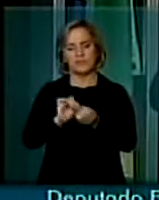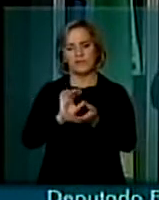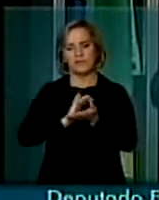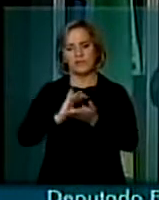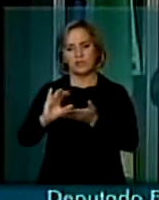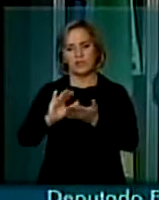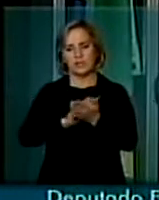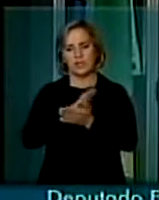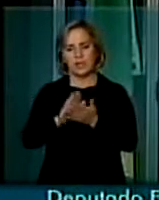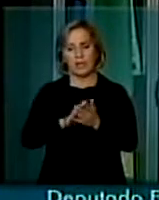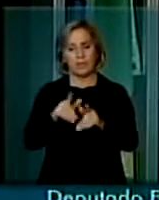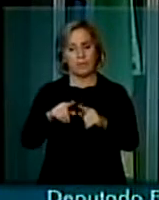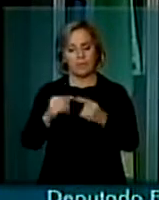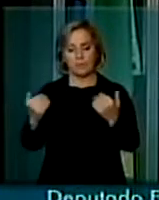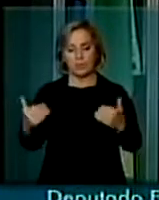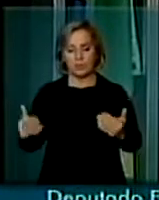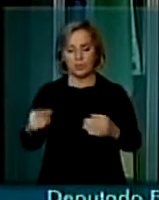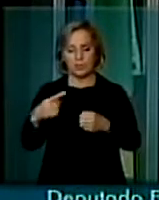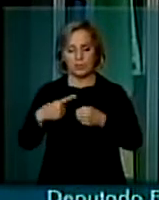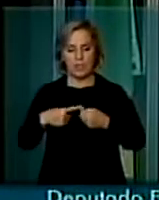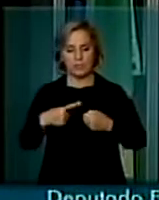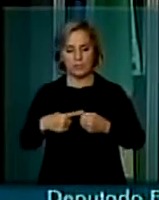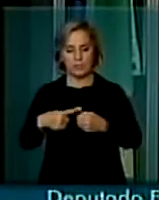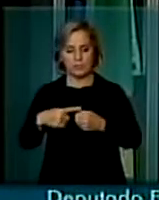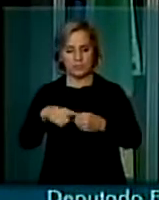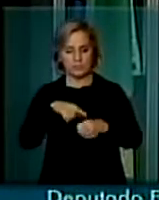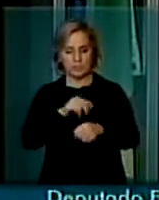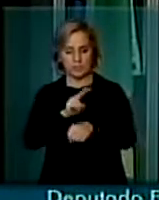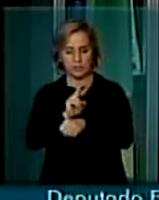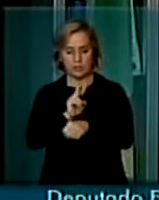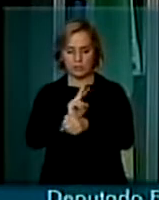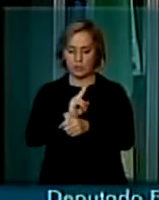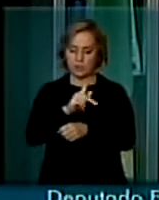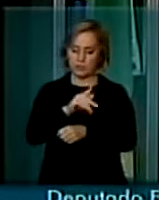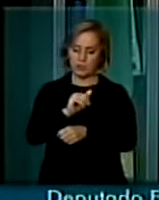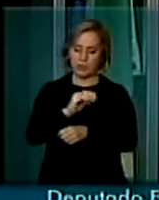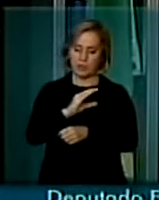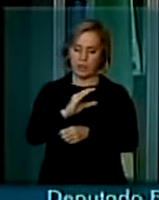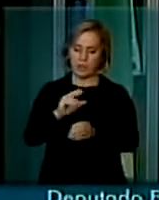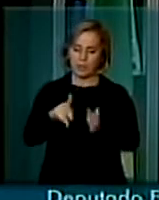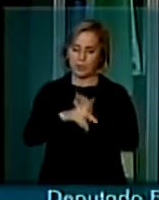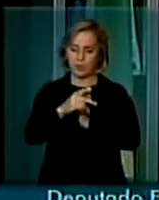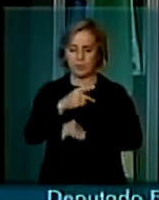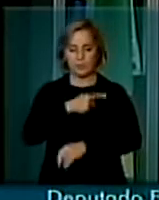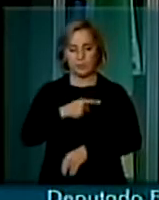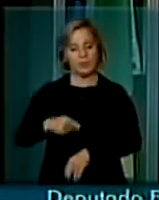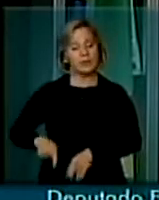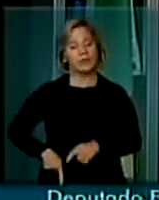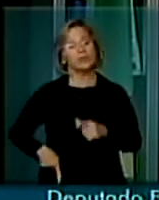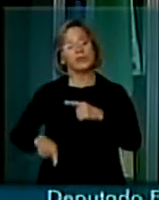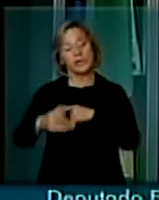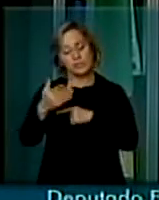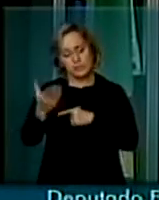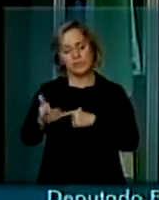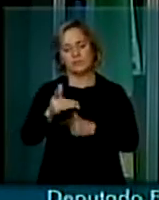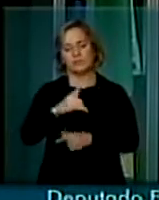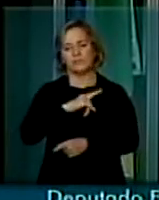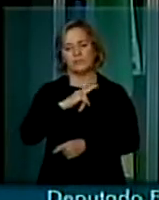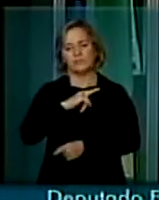o ministério da cidade que cuida do PAC do presidente, esse tem dinheiro.